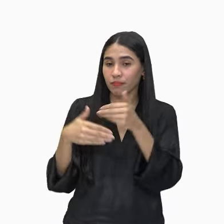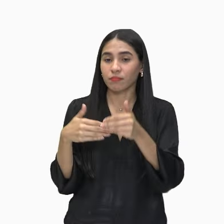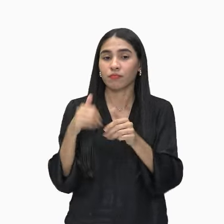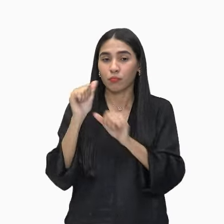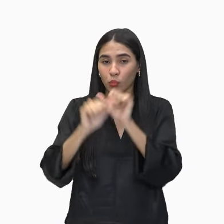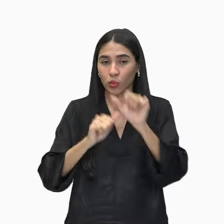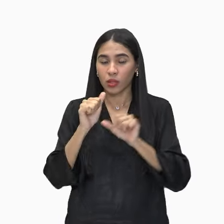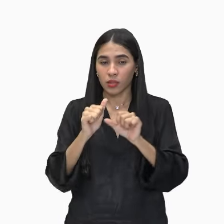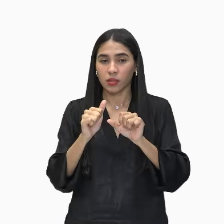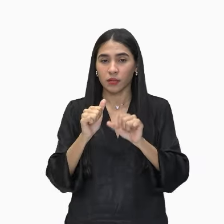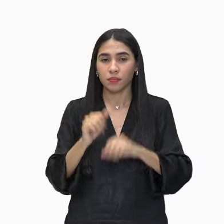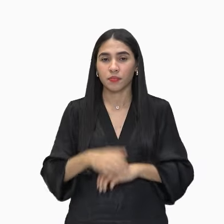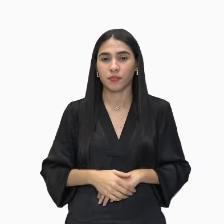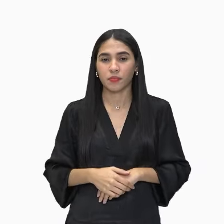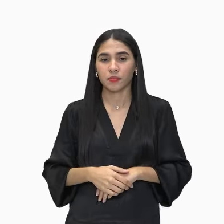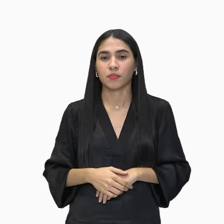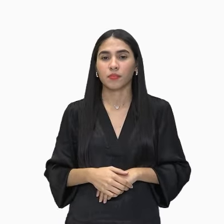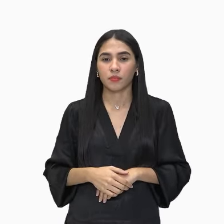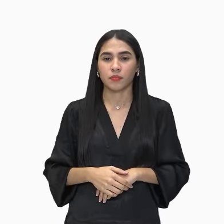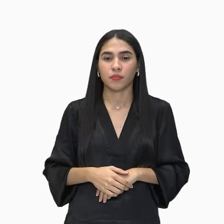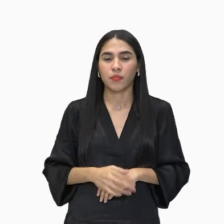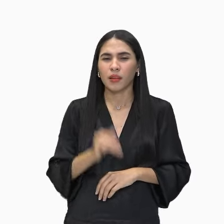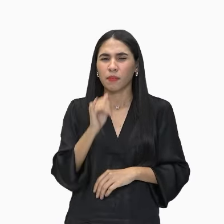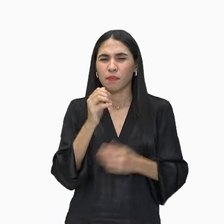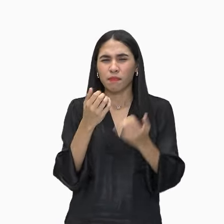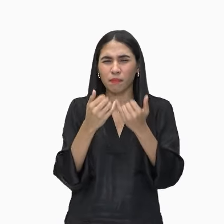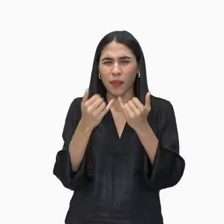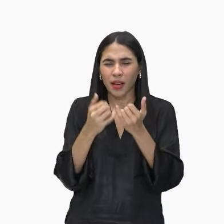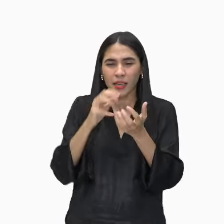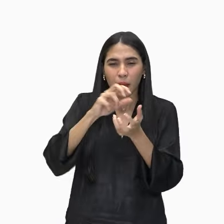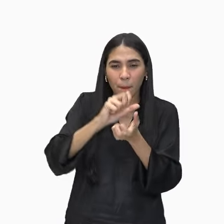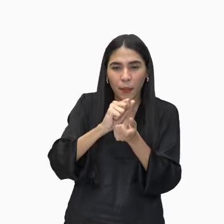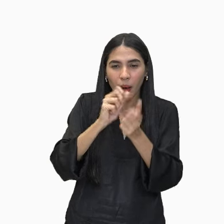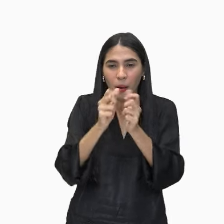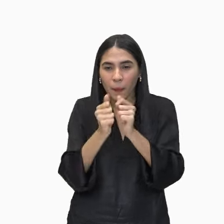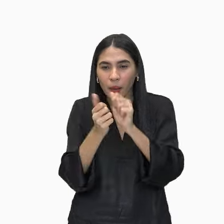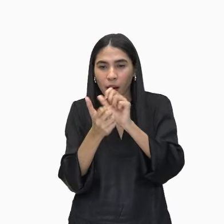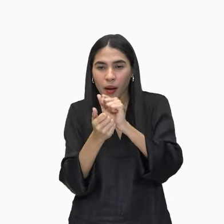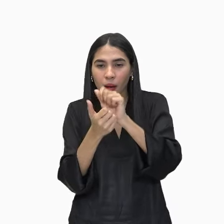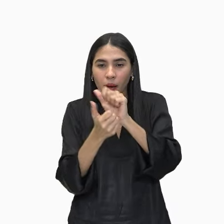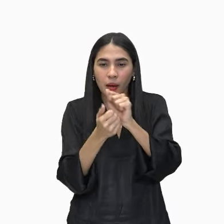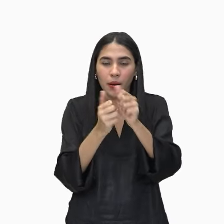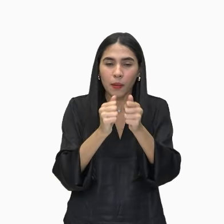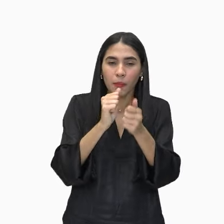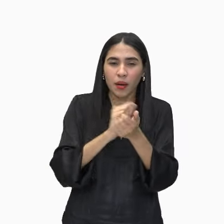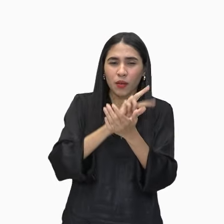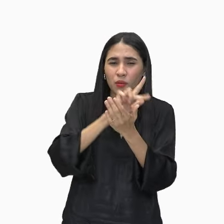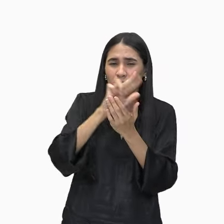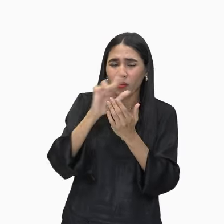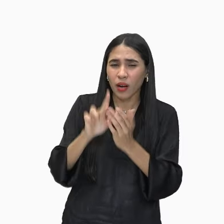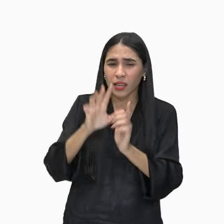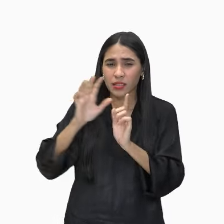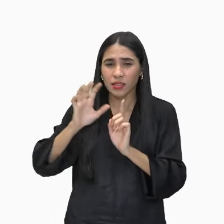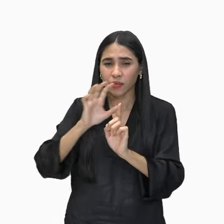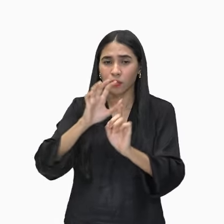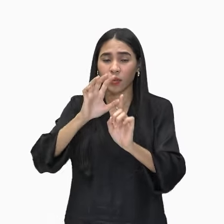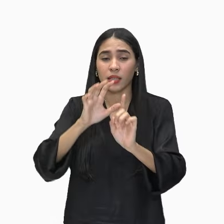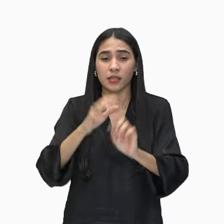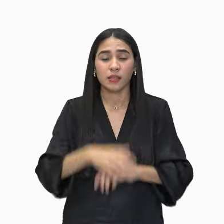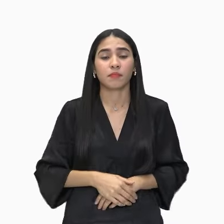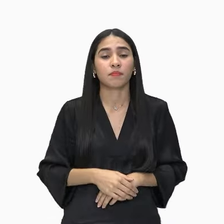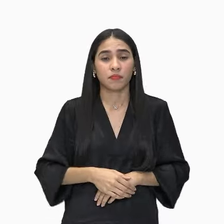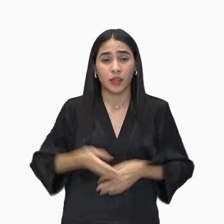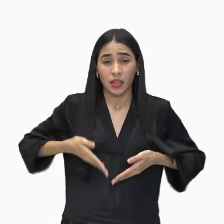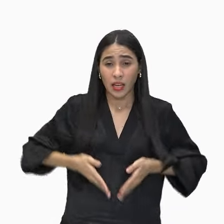constante. Uma espécie de argila a ser moldada pelo medo e pelo prazer. Índio nasce do preto,